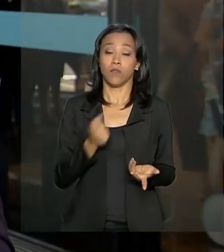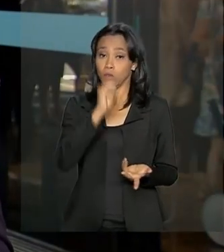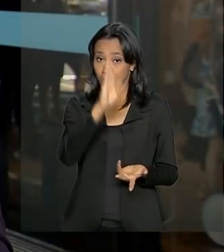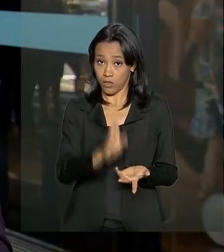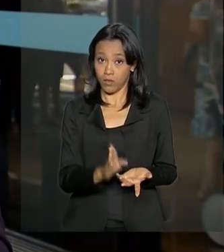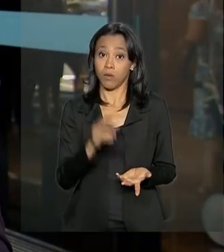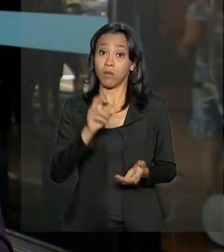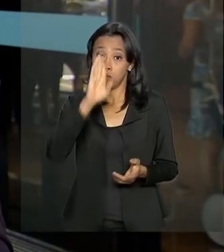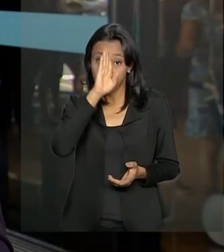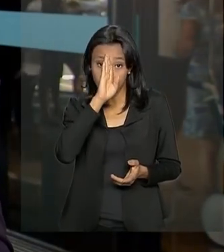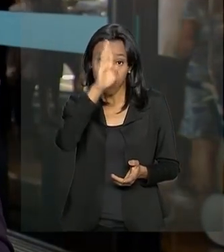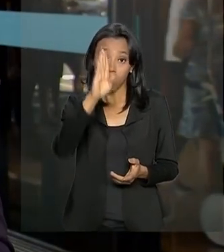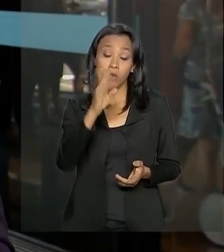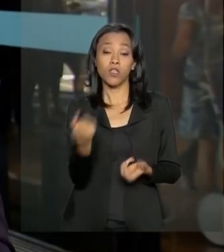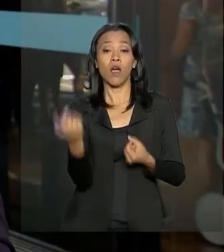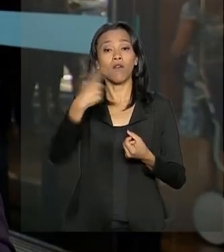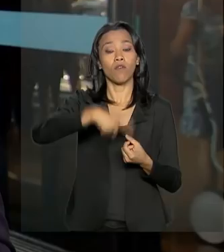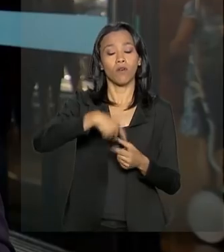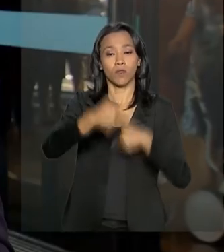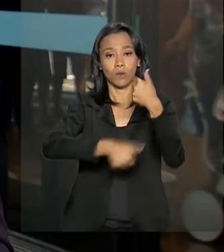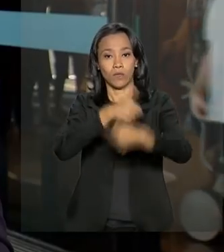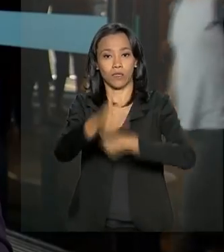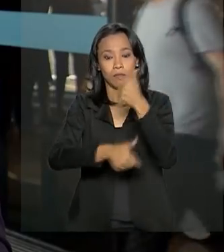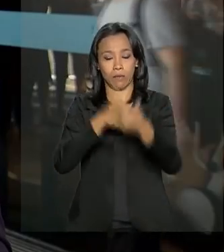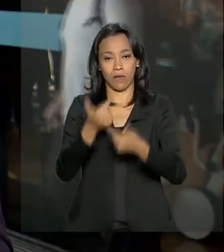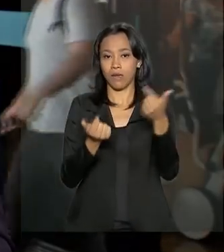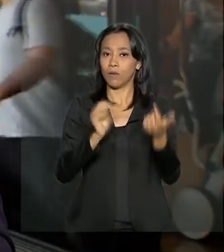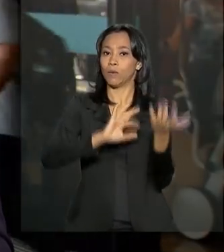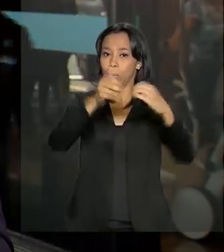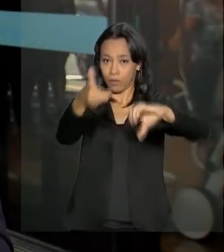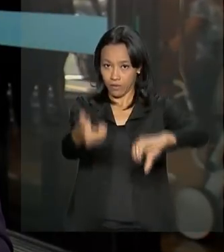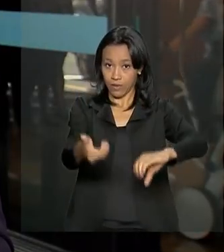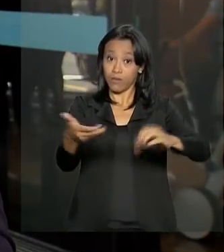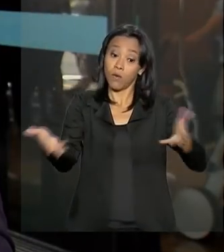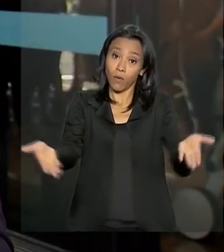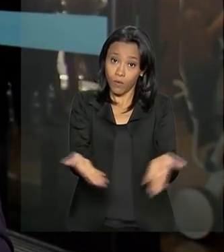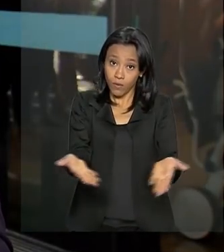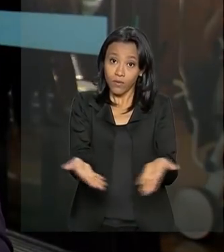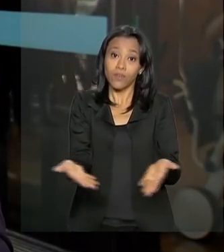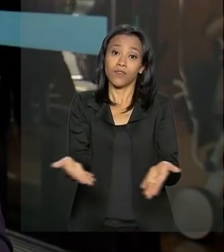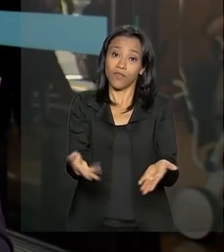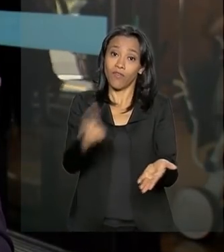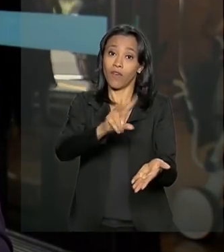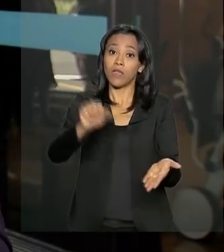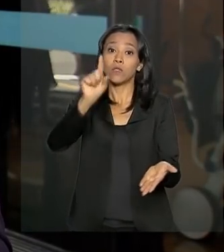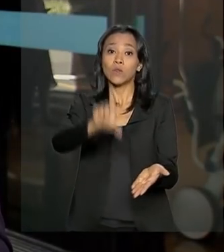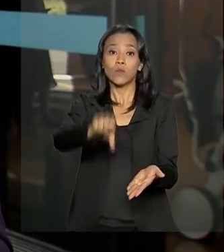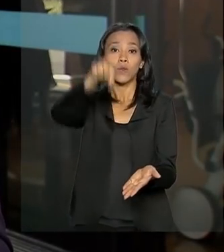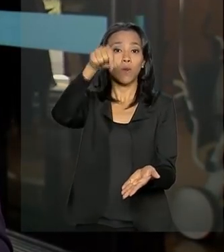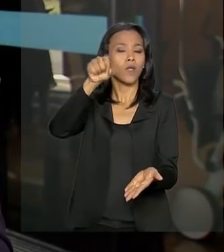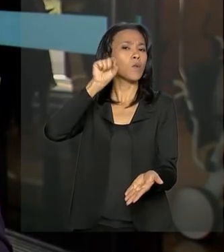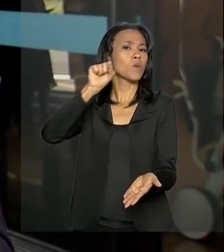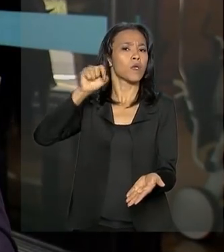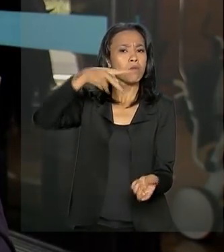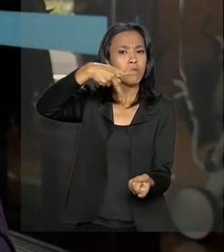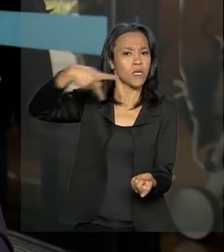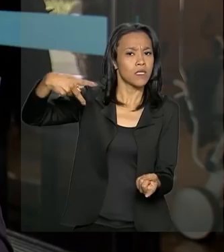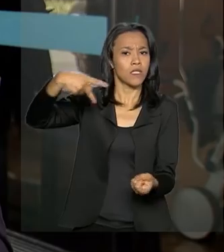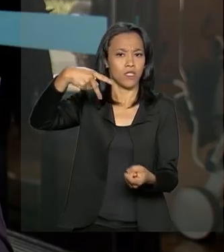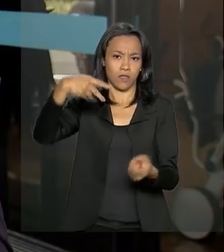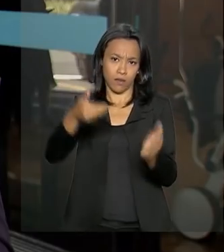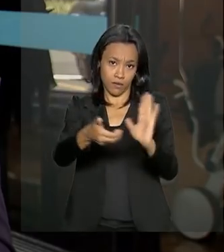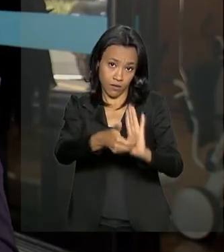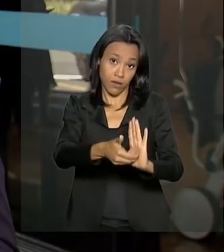a retomada dos trabalhos legislativos no Congresso Nacional Que hoje vai eleger os presidentes da